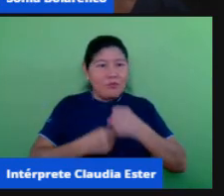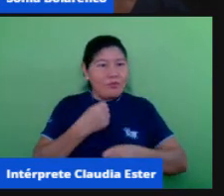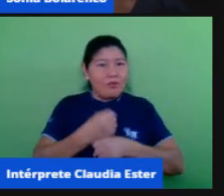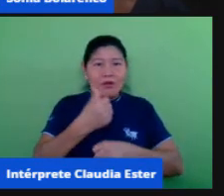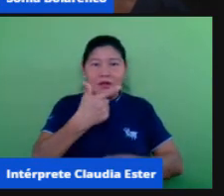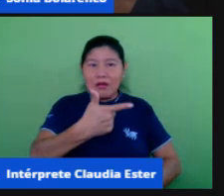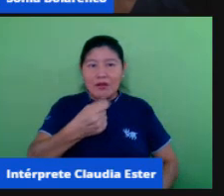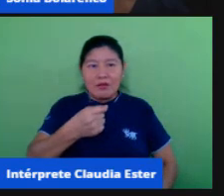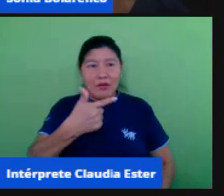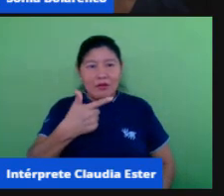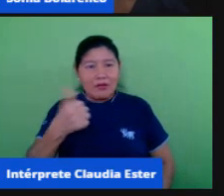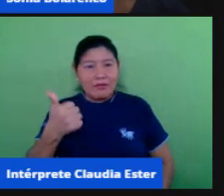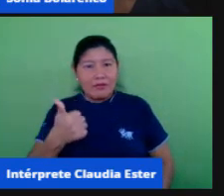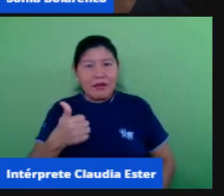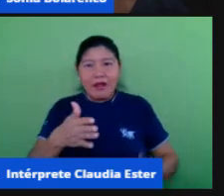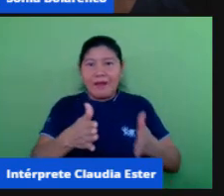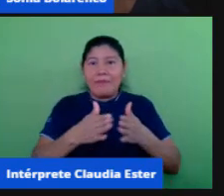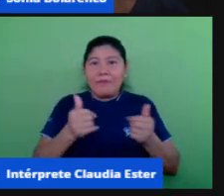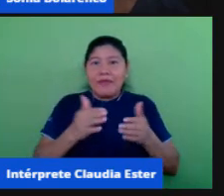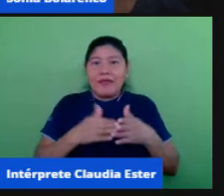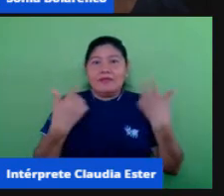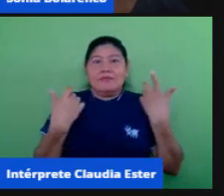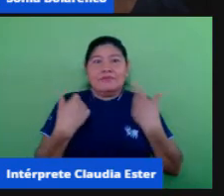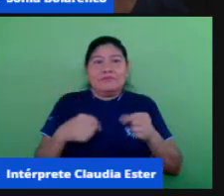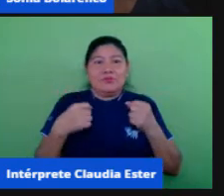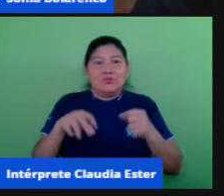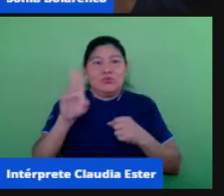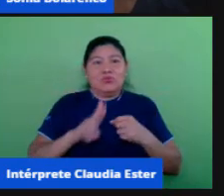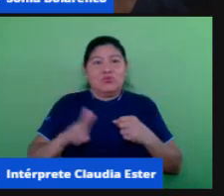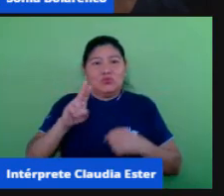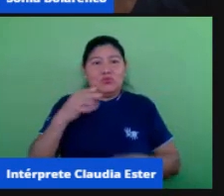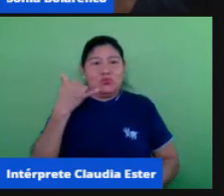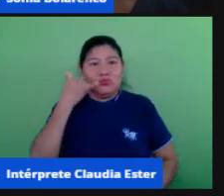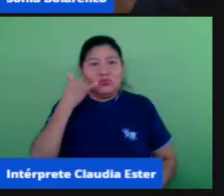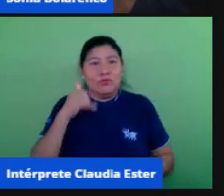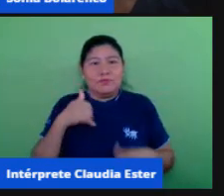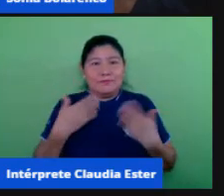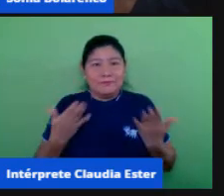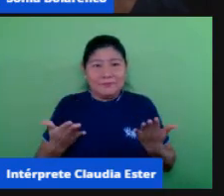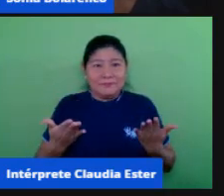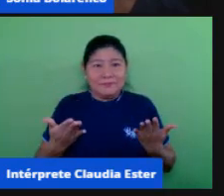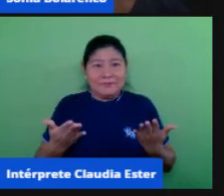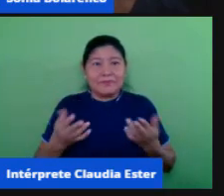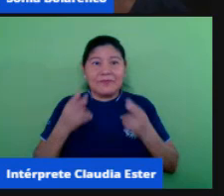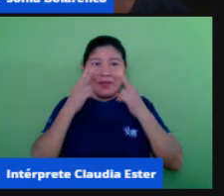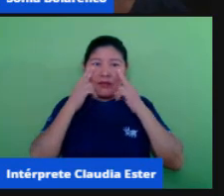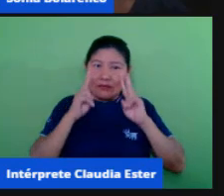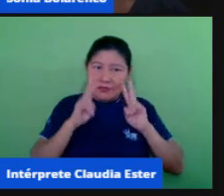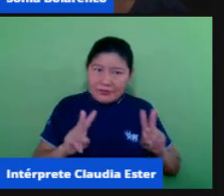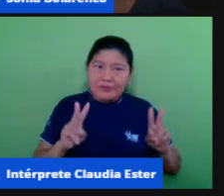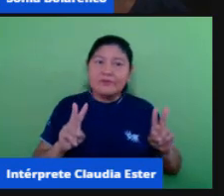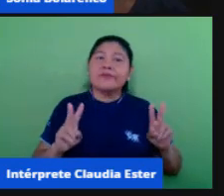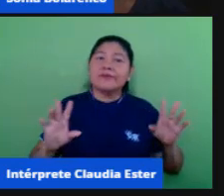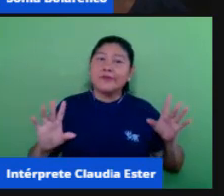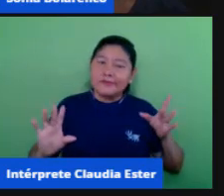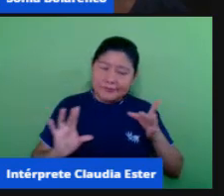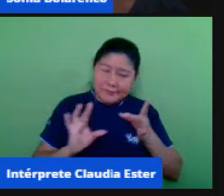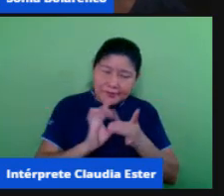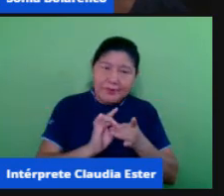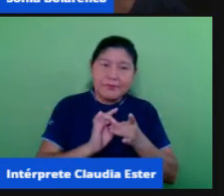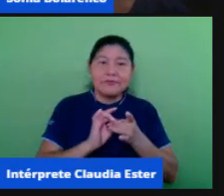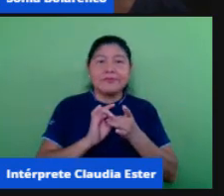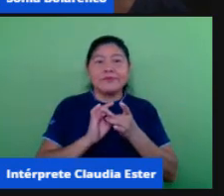da tecnologia abruptamente né tem de vista a nossa vida tem de vista esperançar